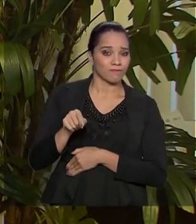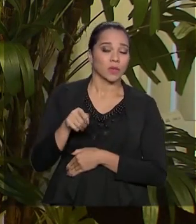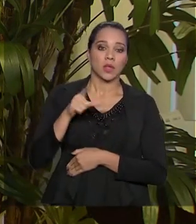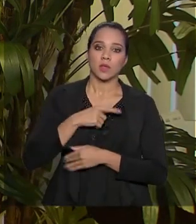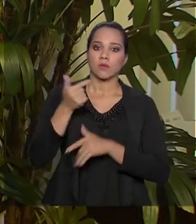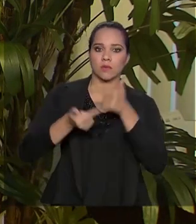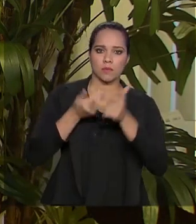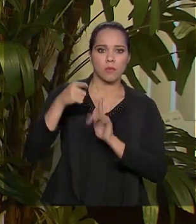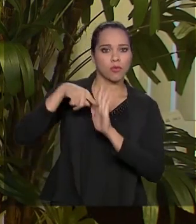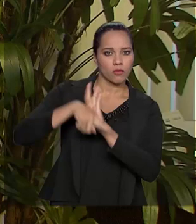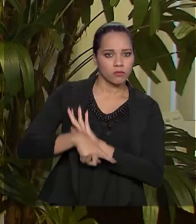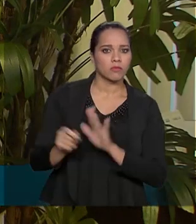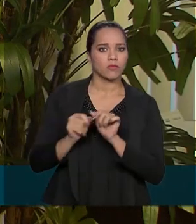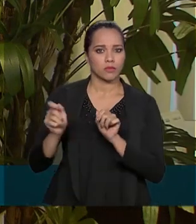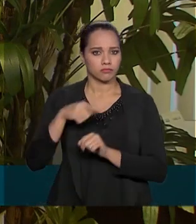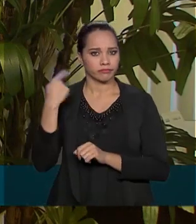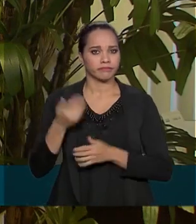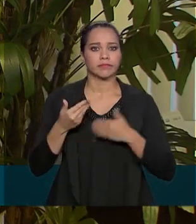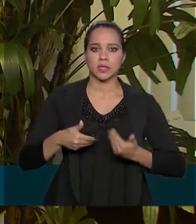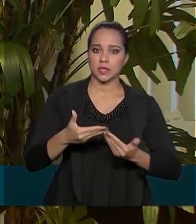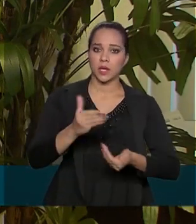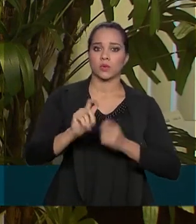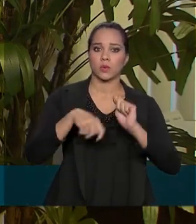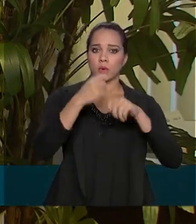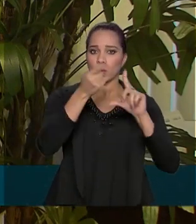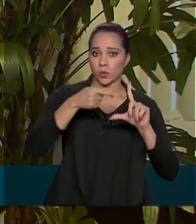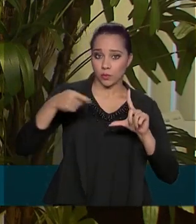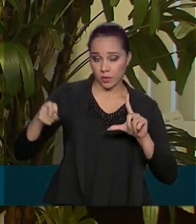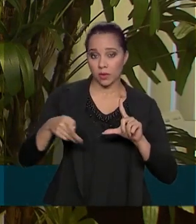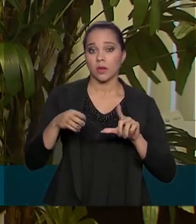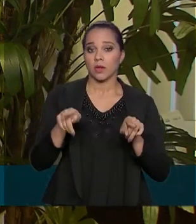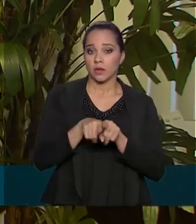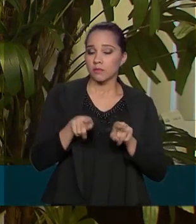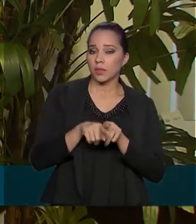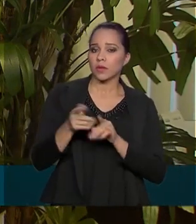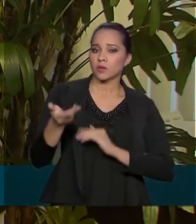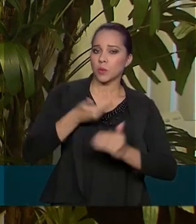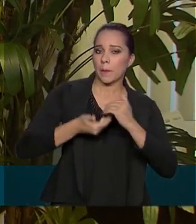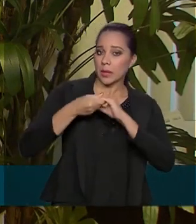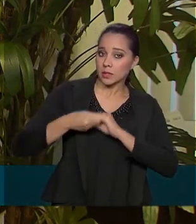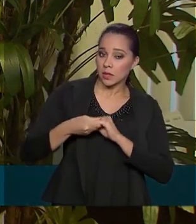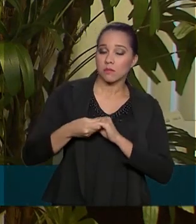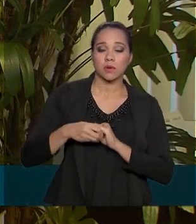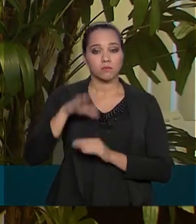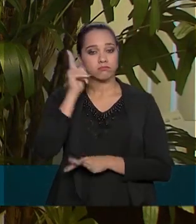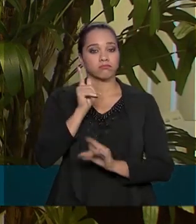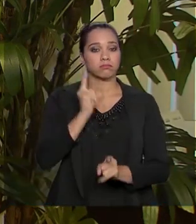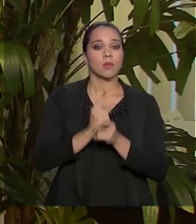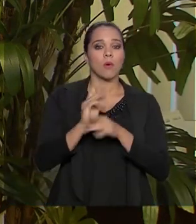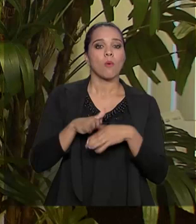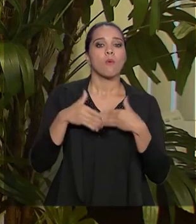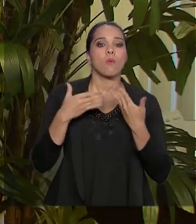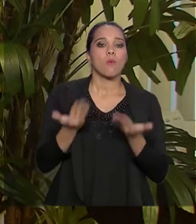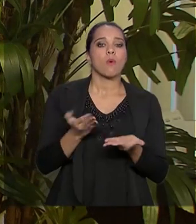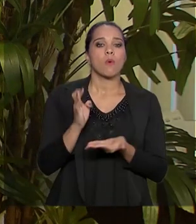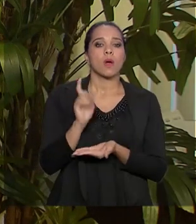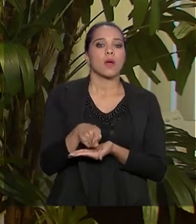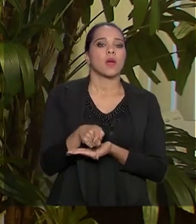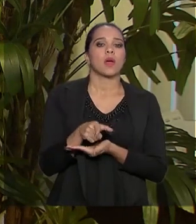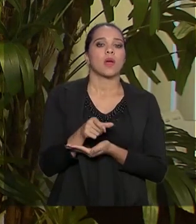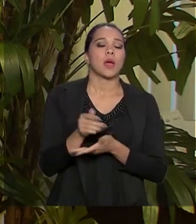profundo, feito por nós, no Ministério da Economia, na CPEC e nos nossos parceiros, para encontrar quais são aqueles